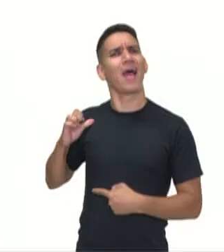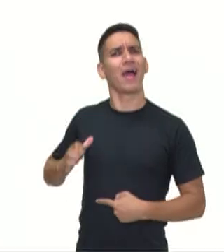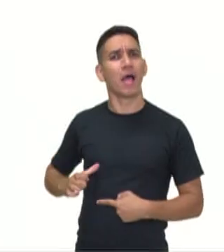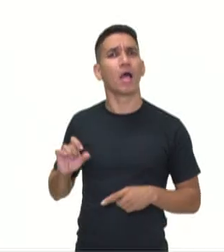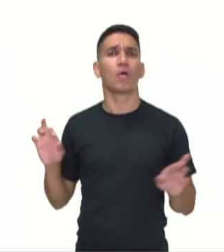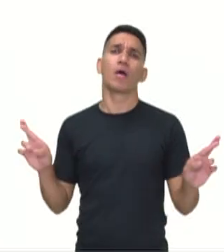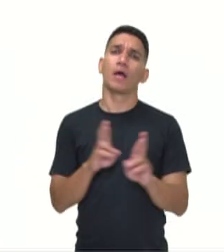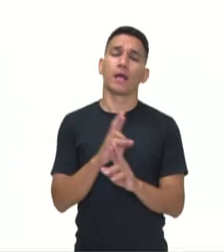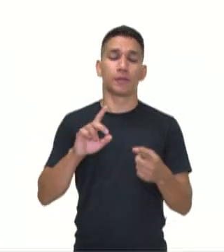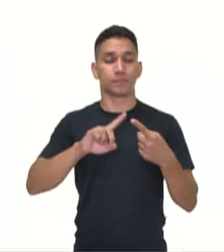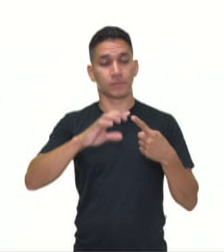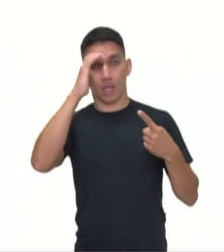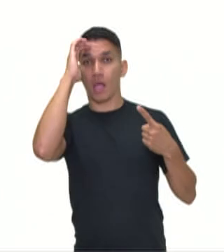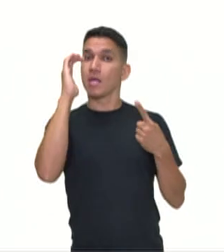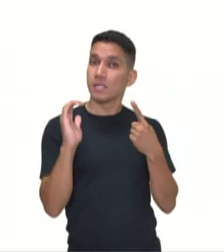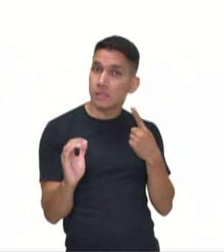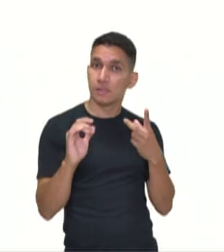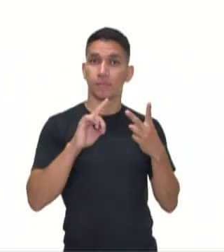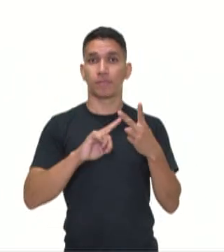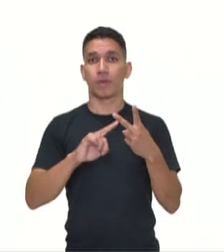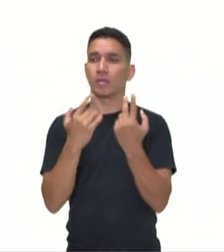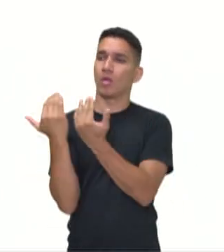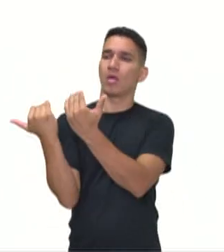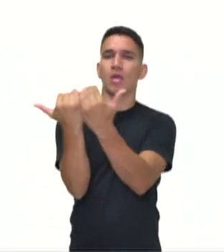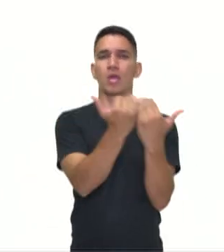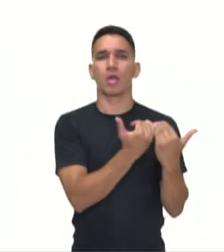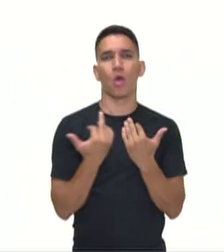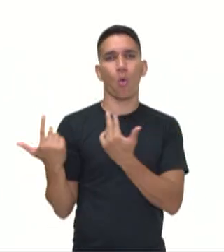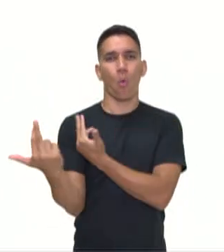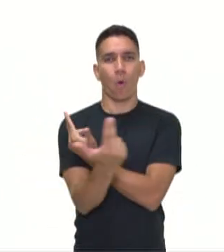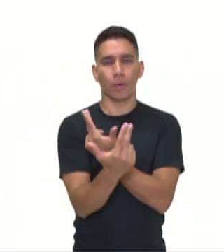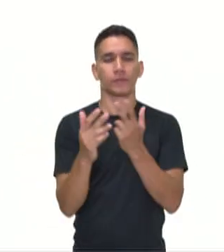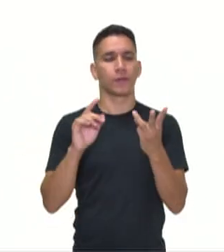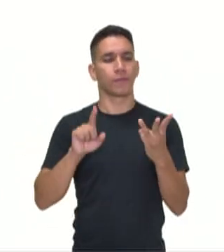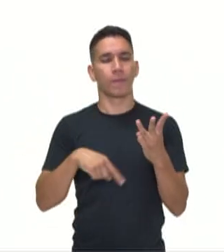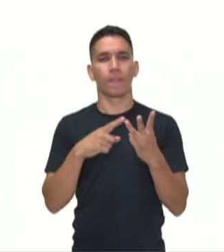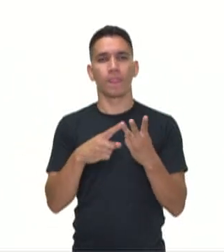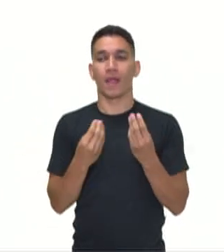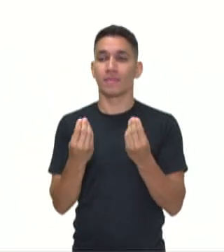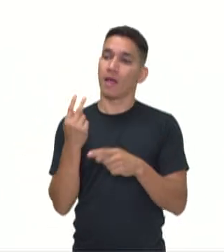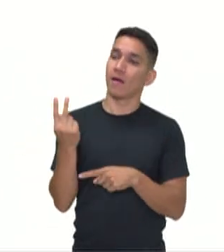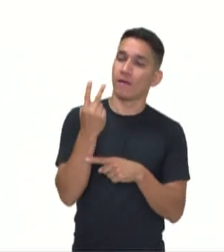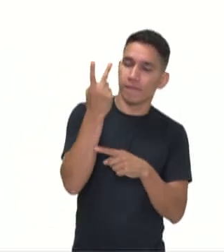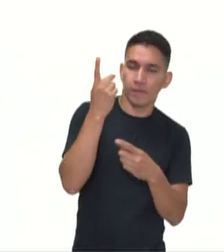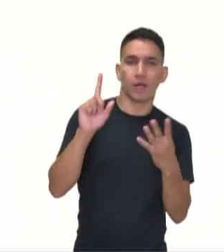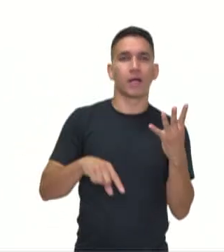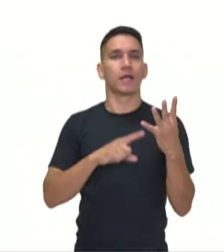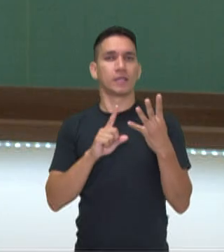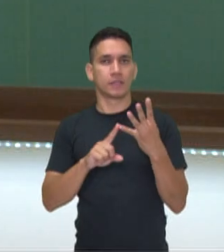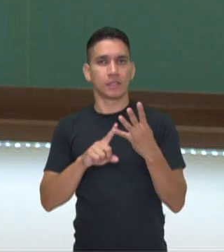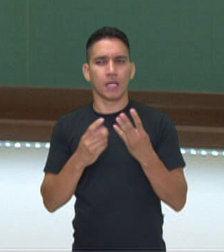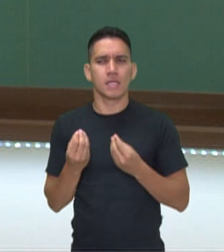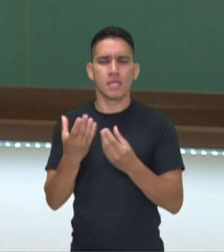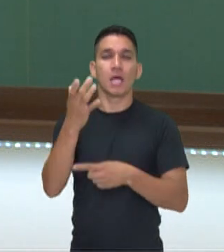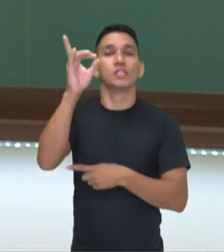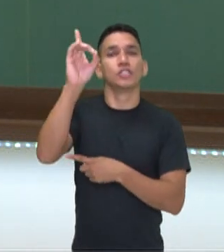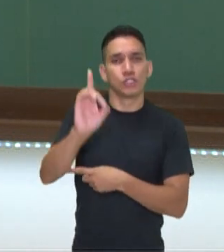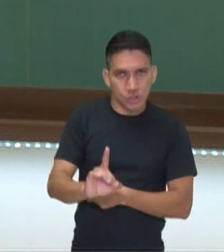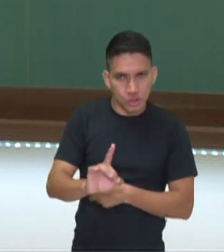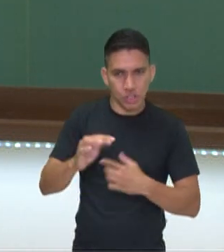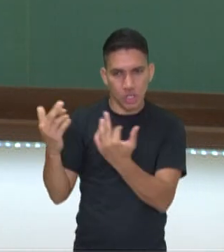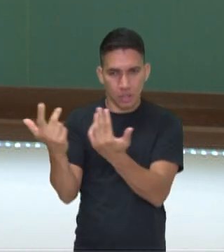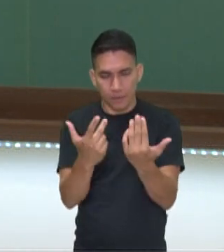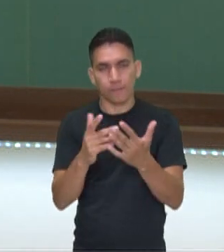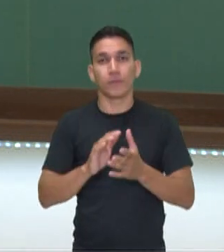com respeito, a igualdade, a construção dos valores, a construção dos direitos. Então a ética nada